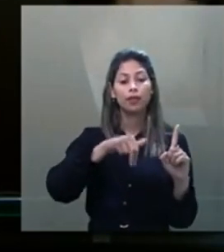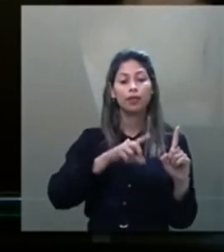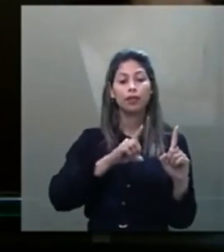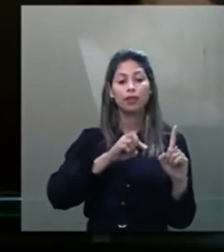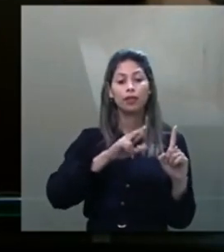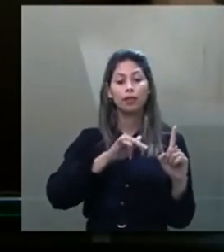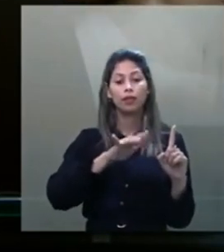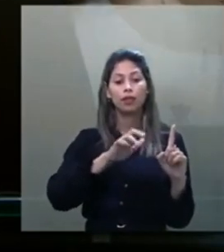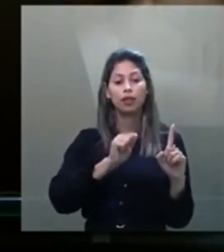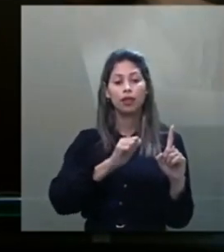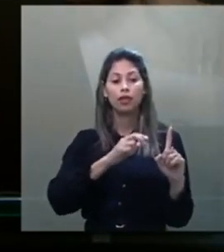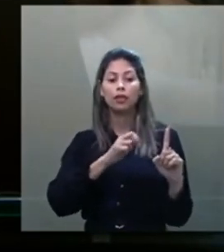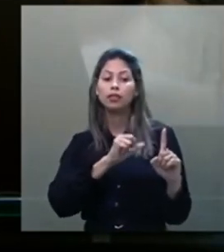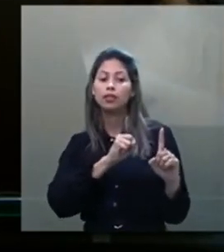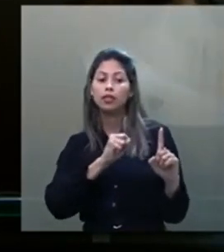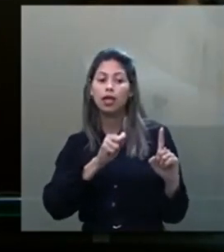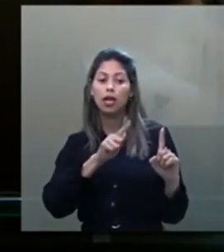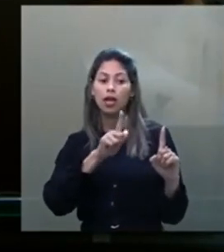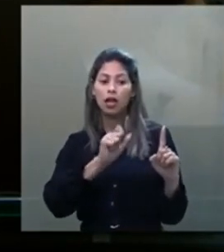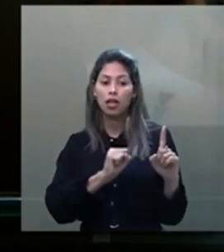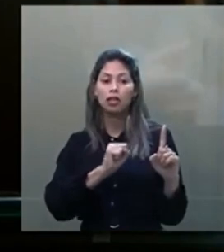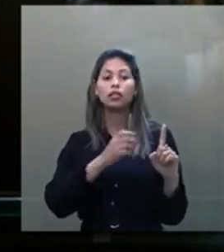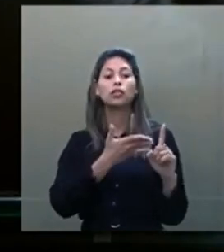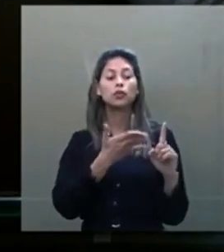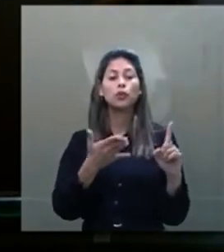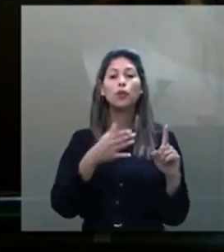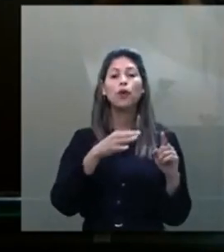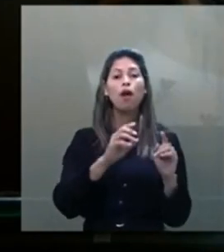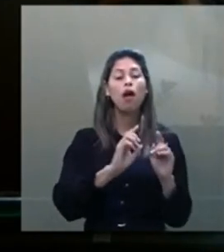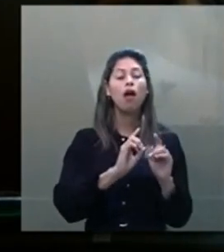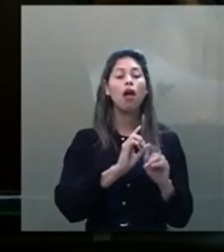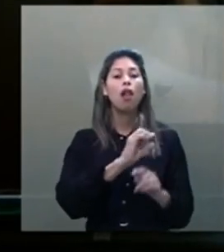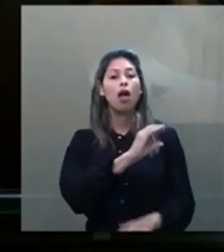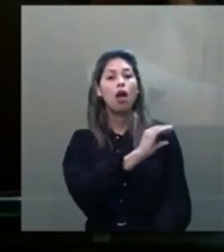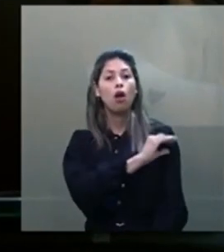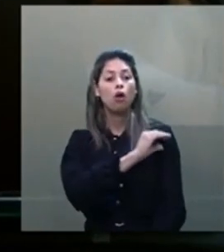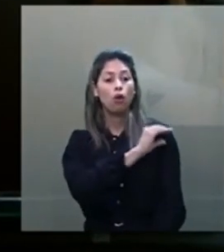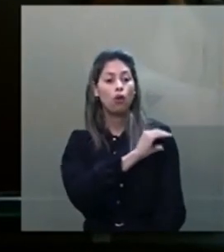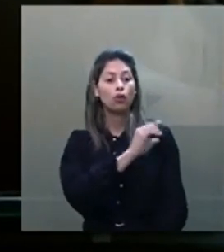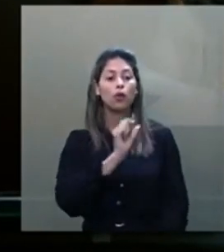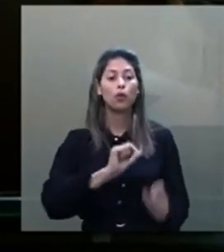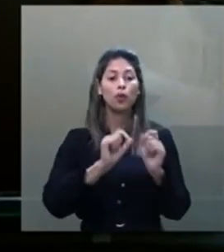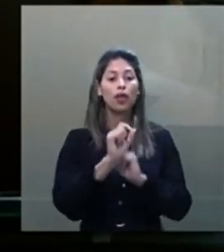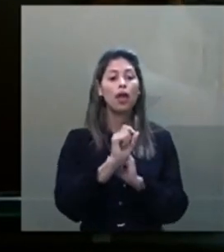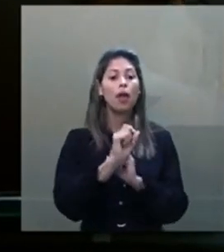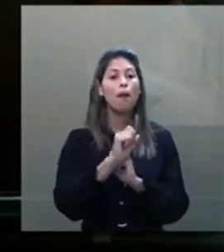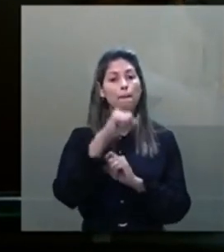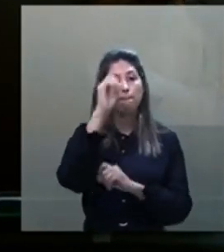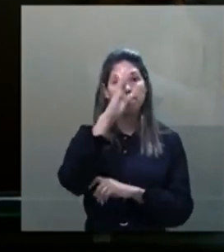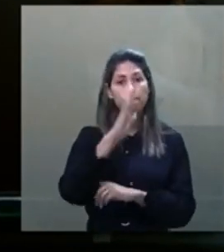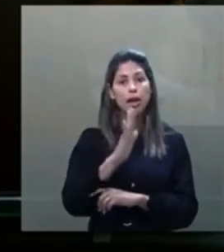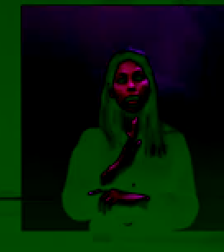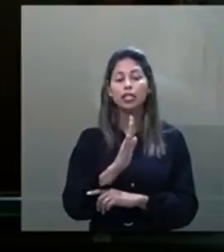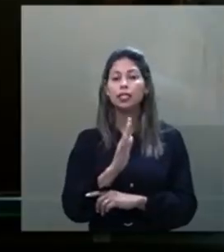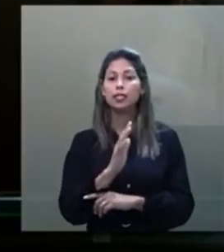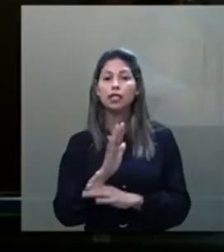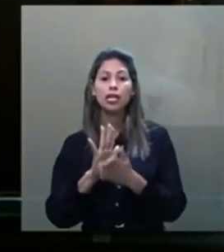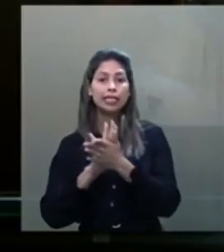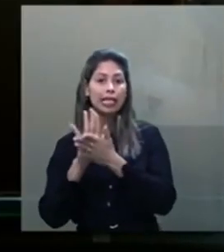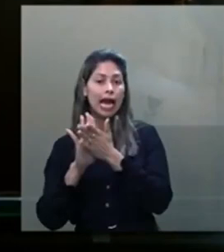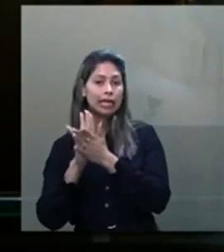coordenadora do Movimento Brasil Sem Drogas. Ela faz um trabalho assistencial